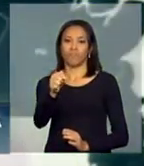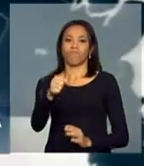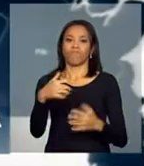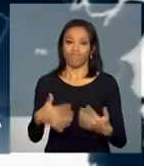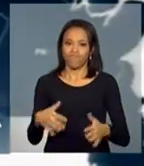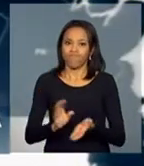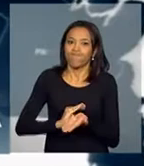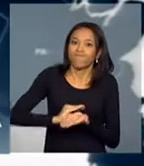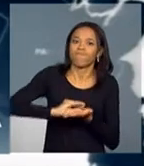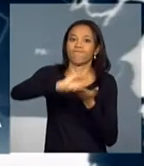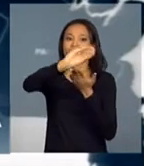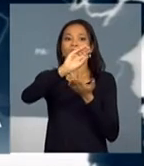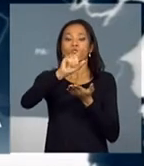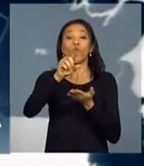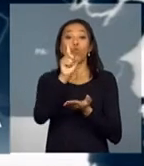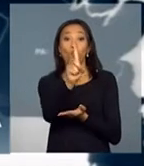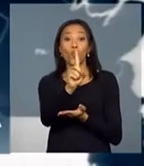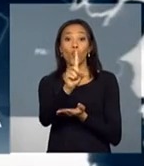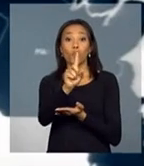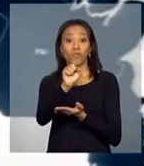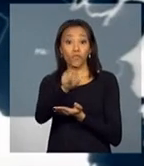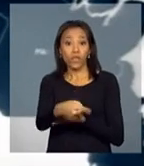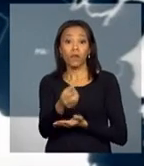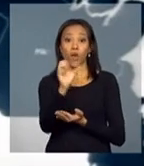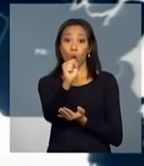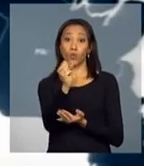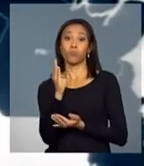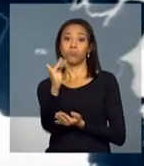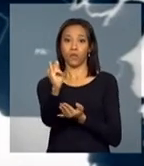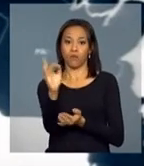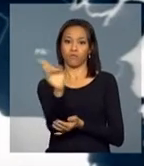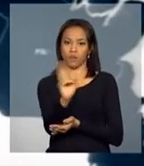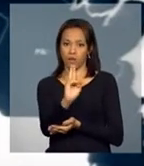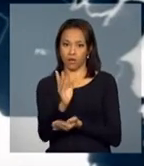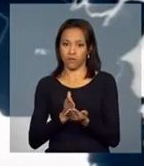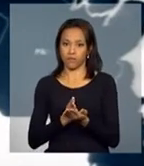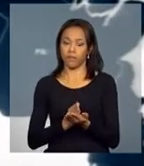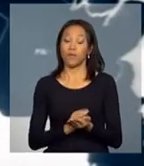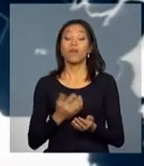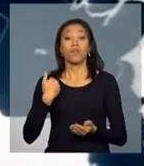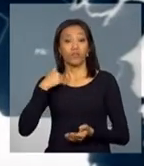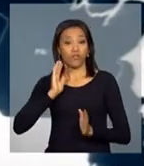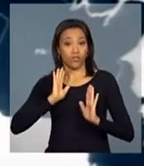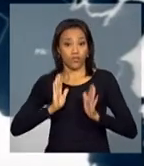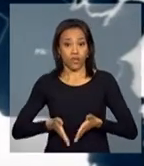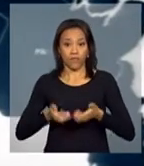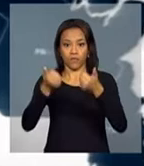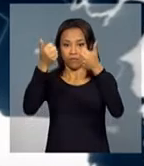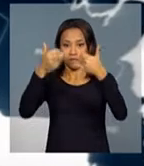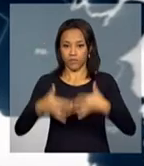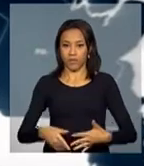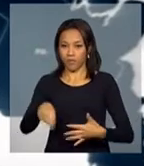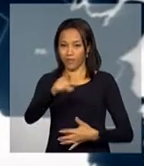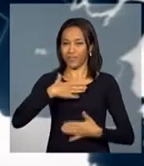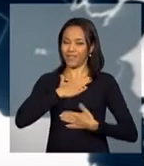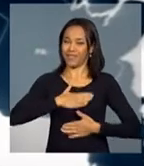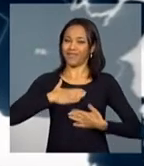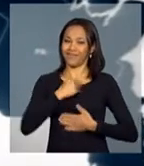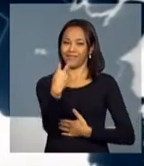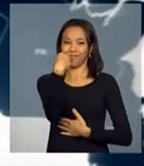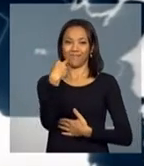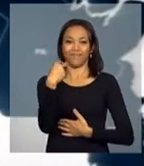com investimento de 1,8 bilhão de reais. Eu vou estatificar aqui, para o senador ficar satisfeito.